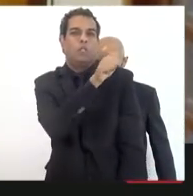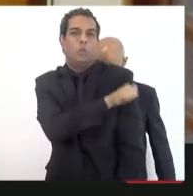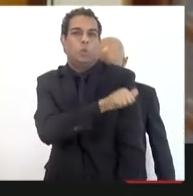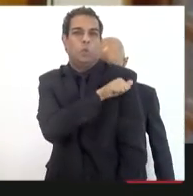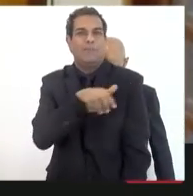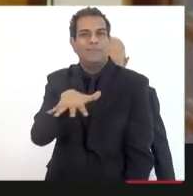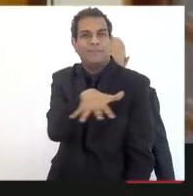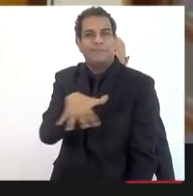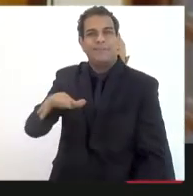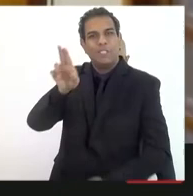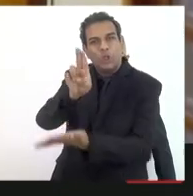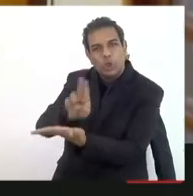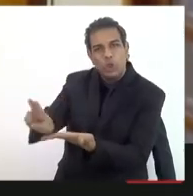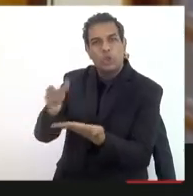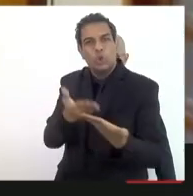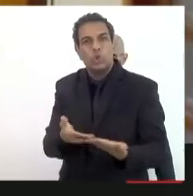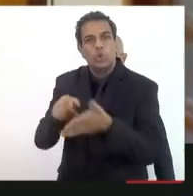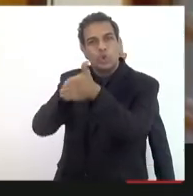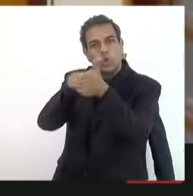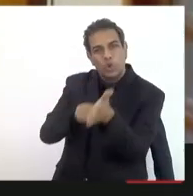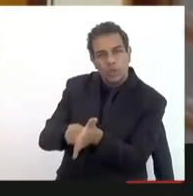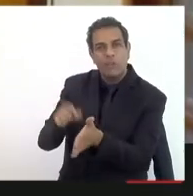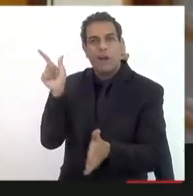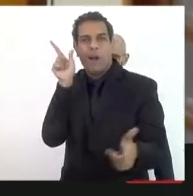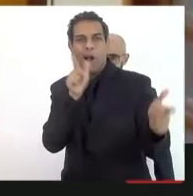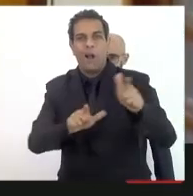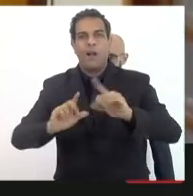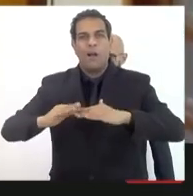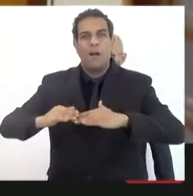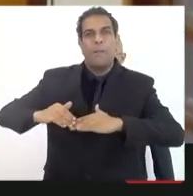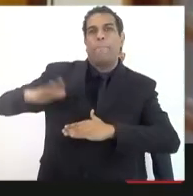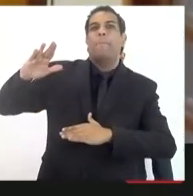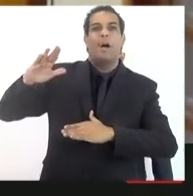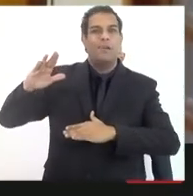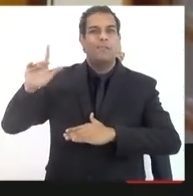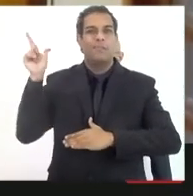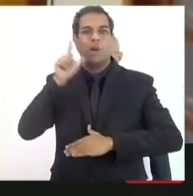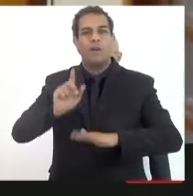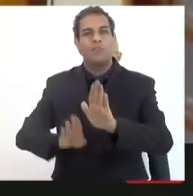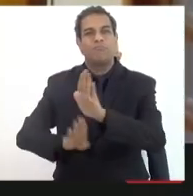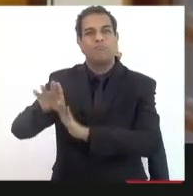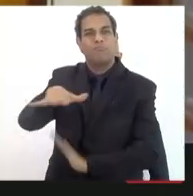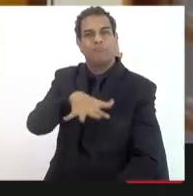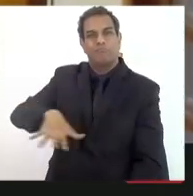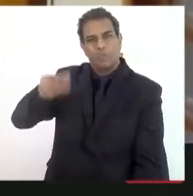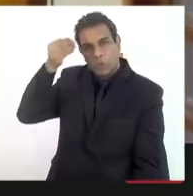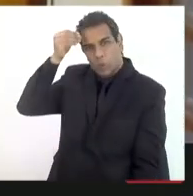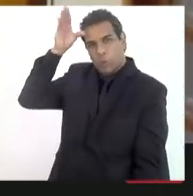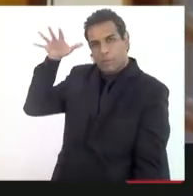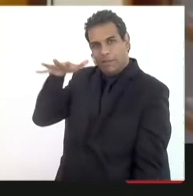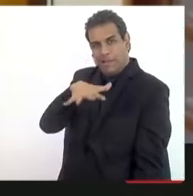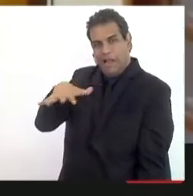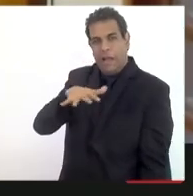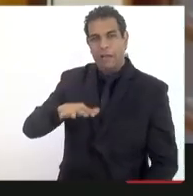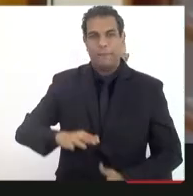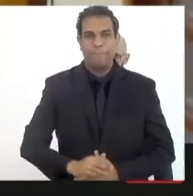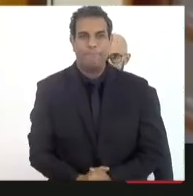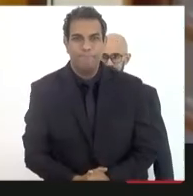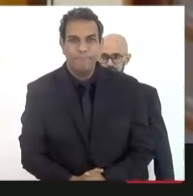das nossas universidades, os institutos de pesquisa já respondem por mais de um terço da produção de conhecimento só nessa área. Então,